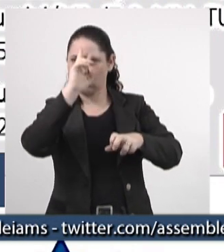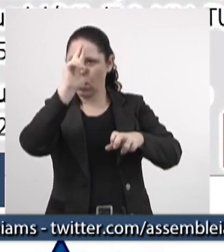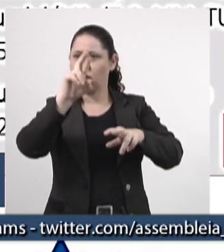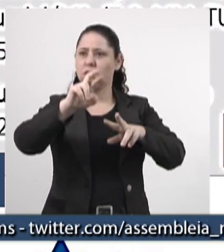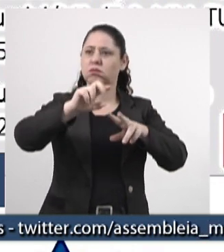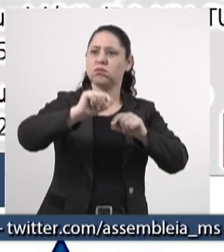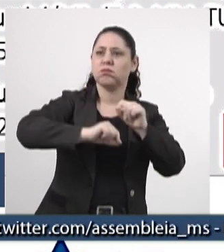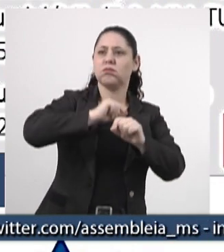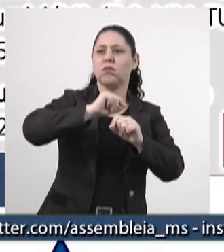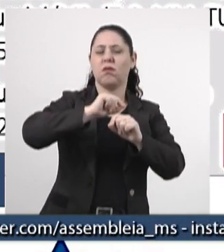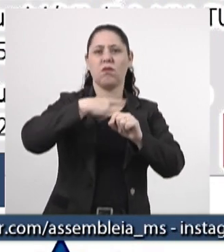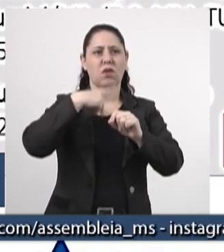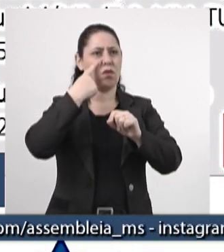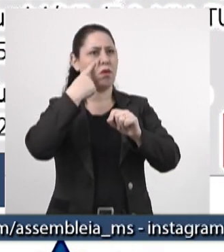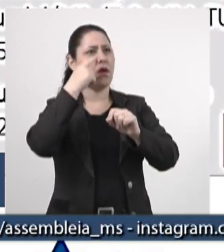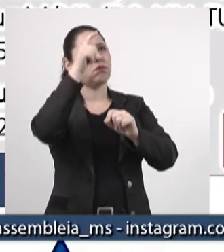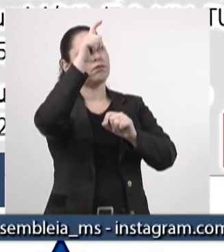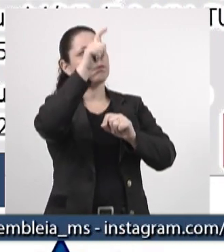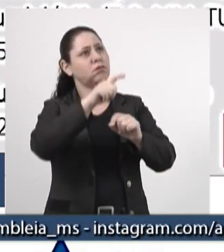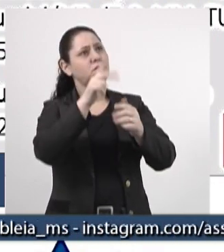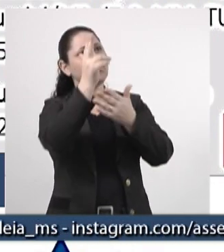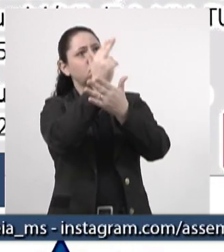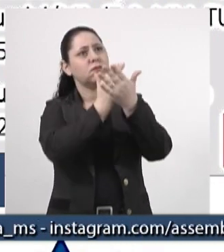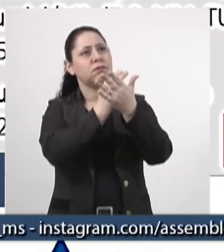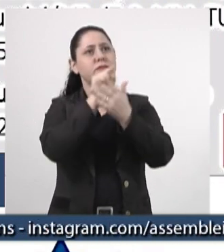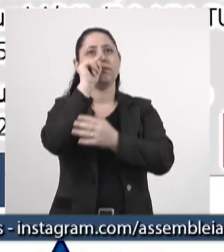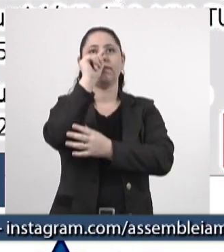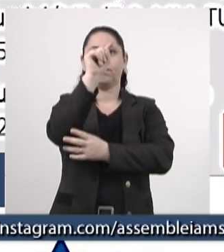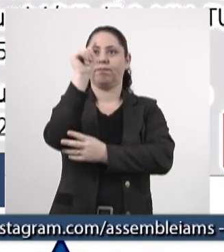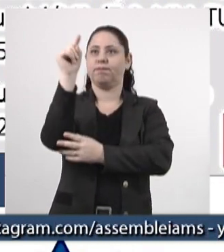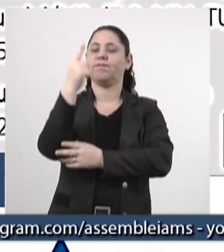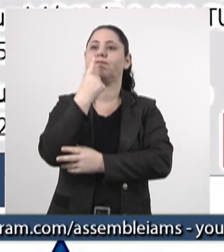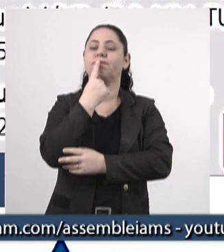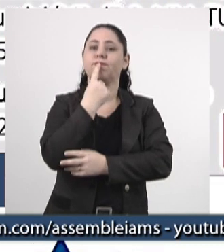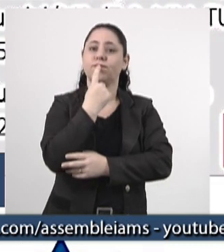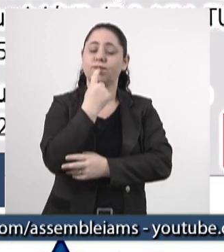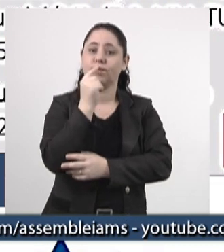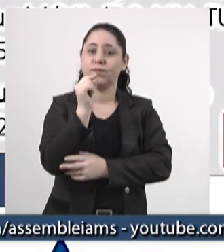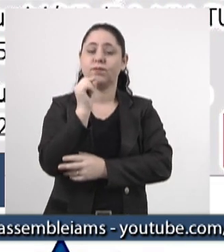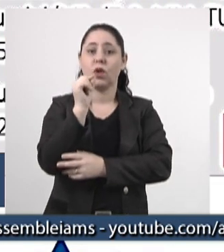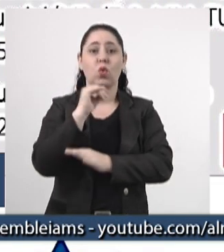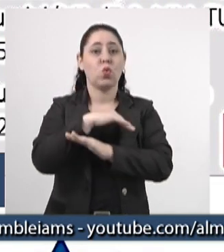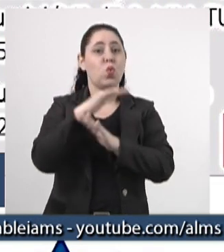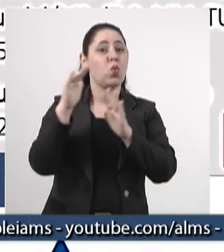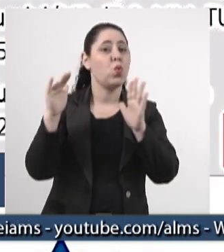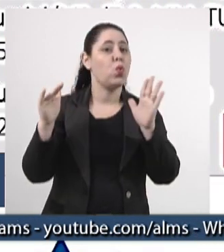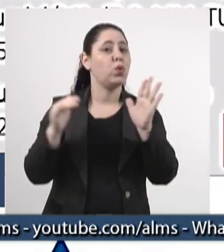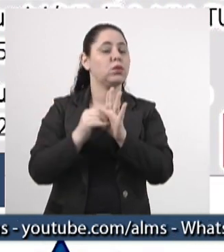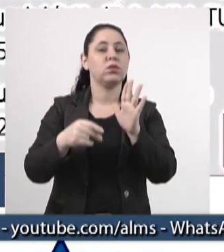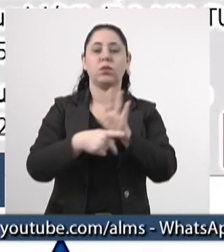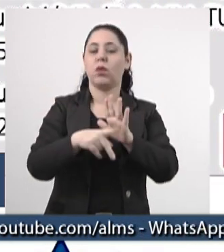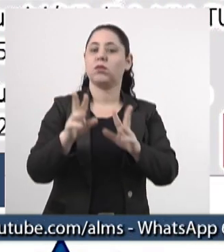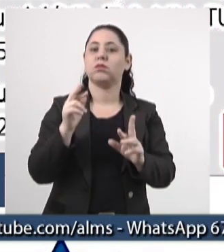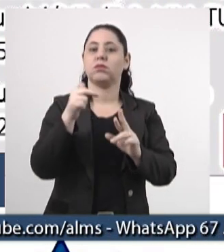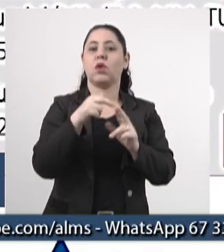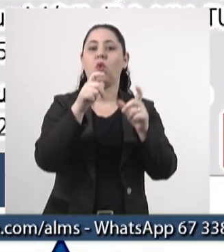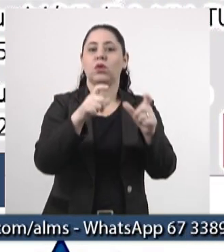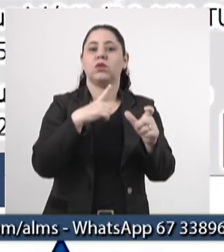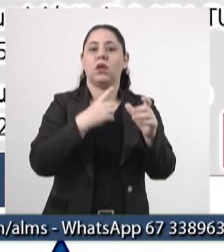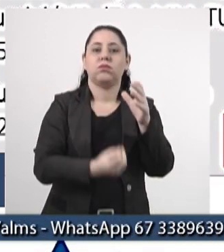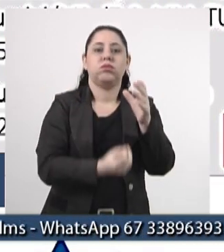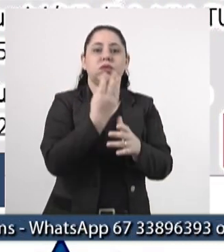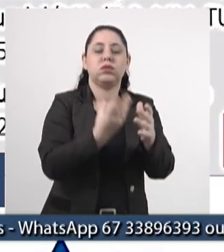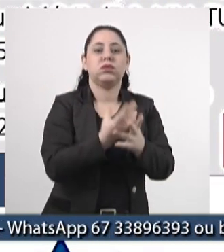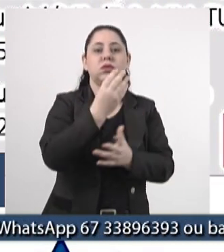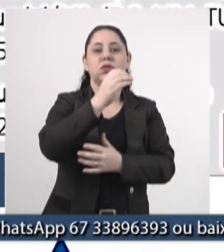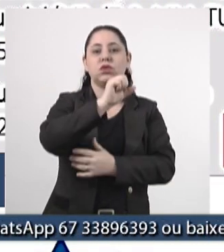olhar ali naquele quadro, naquele mapa, aqueles pontinhos em vermelho são todos representativos de onde está a produção de